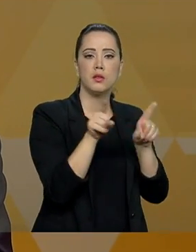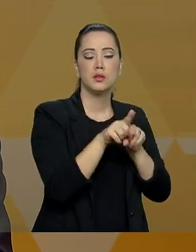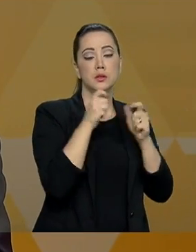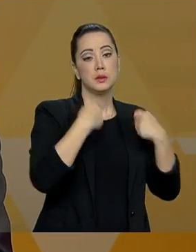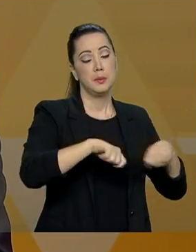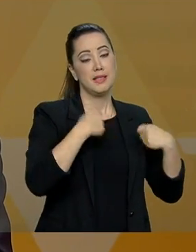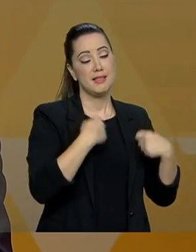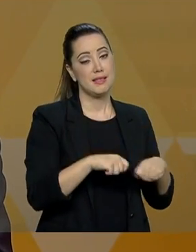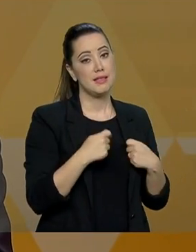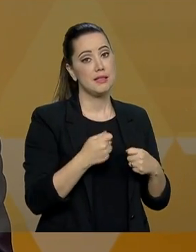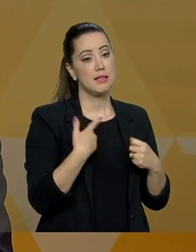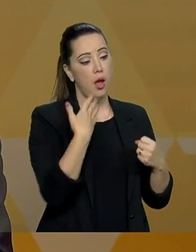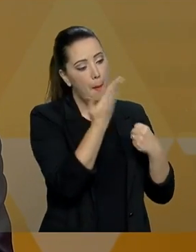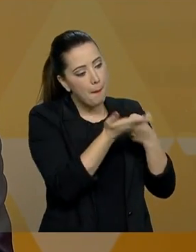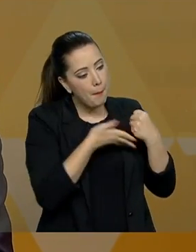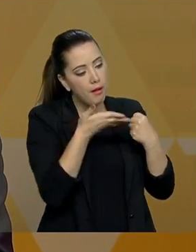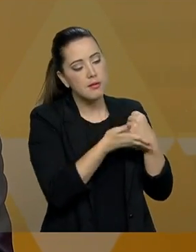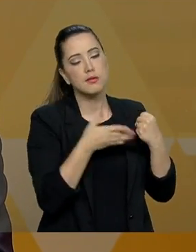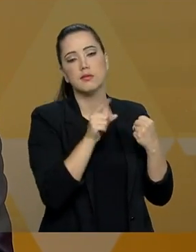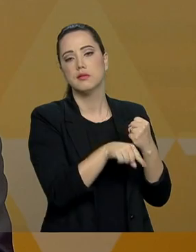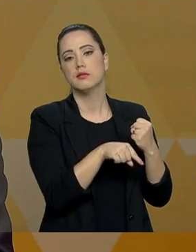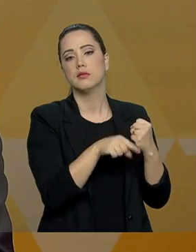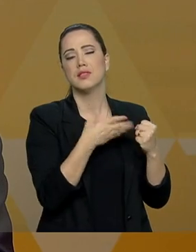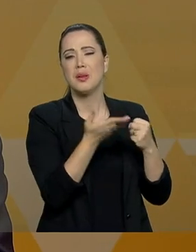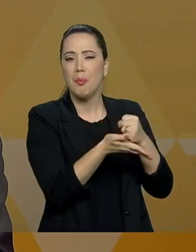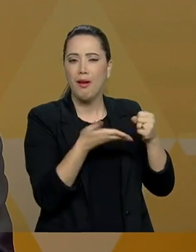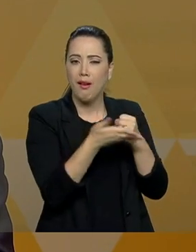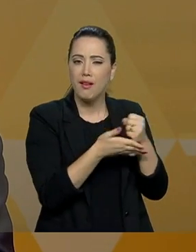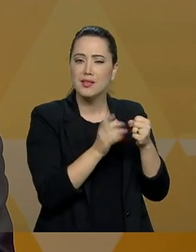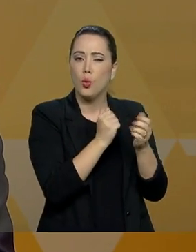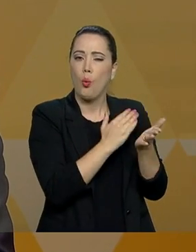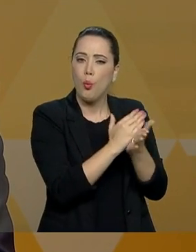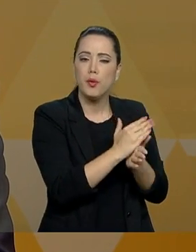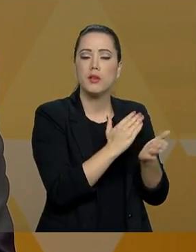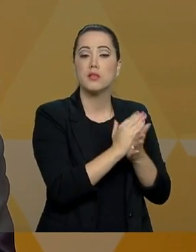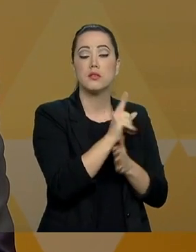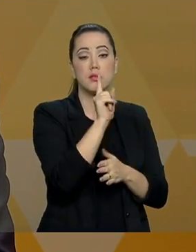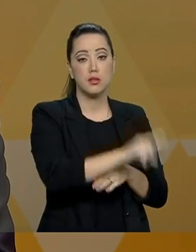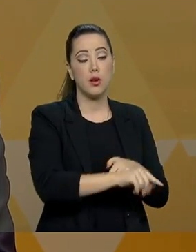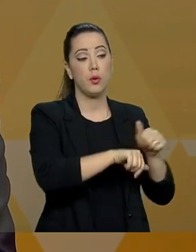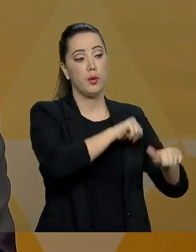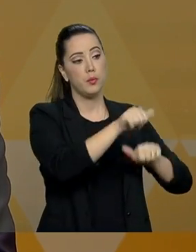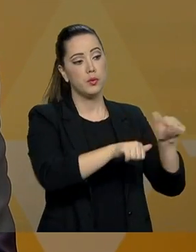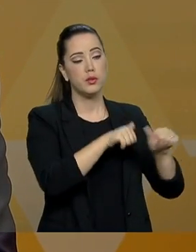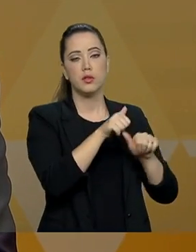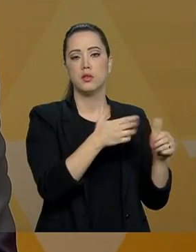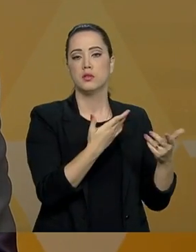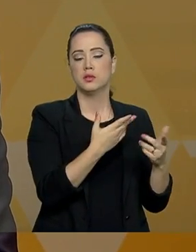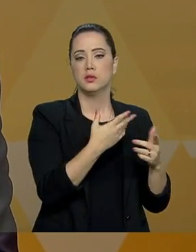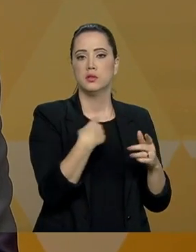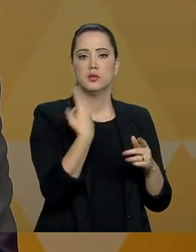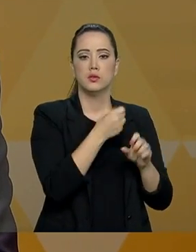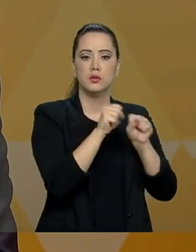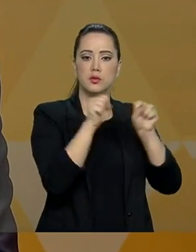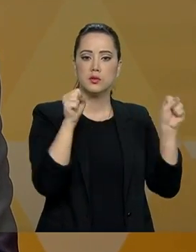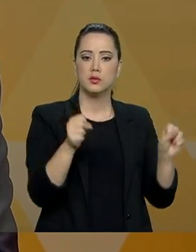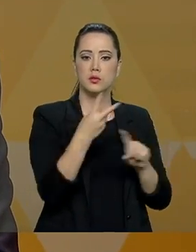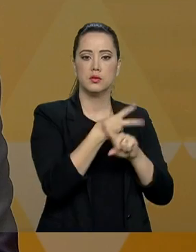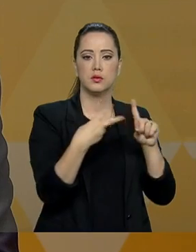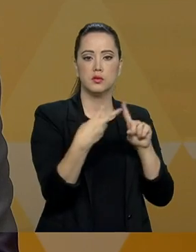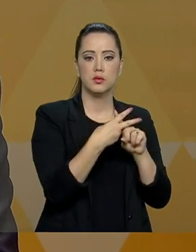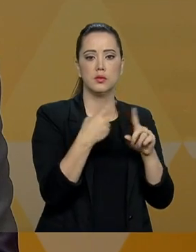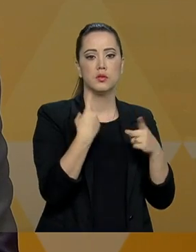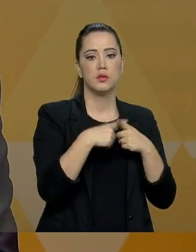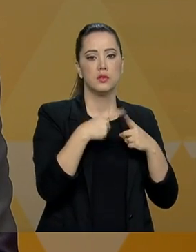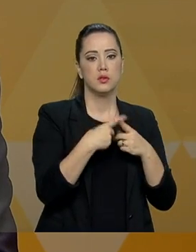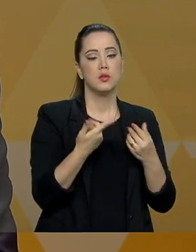precisam desse alicerce, dessa espinha dorsal, que é a reestruturação do nosso sistema previdenciário, até para